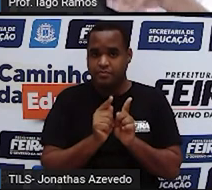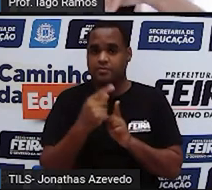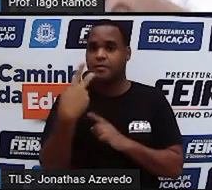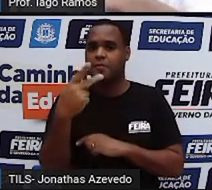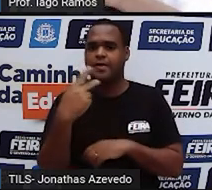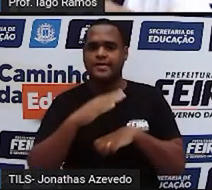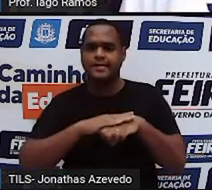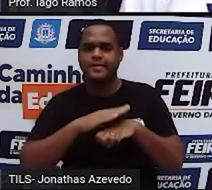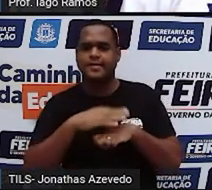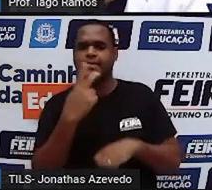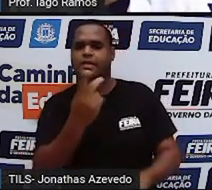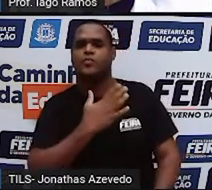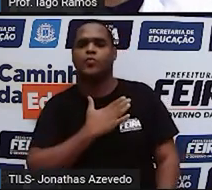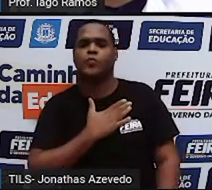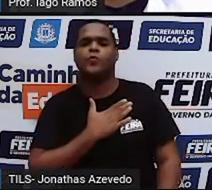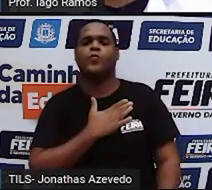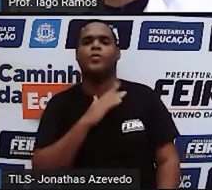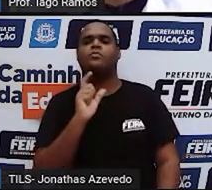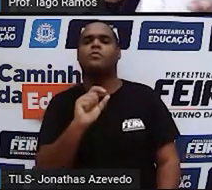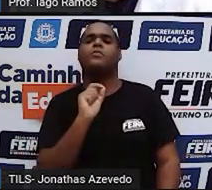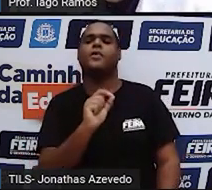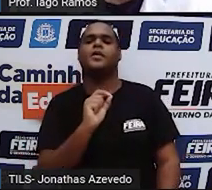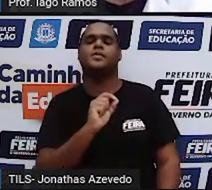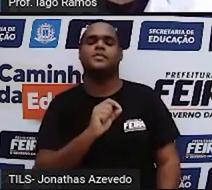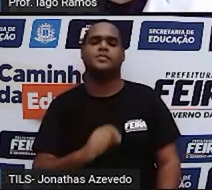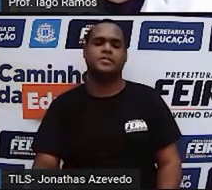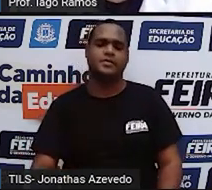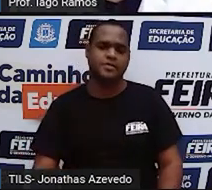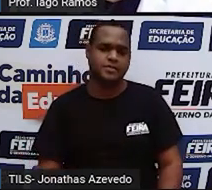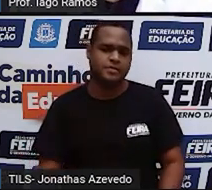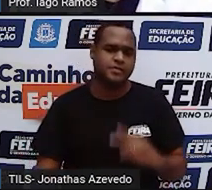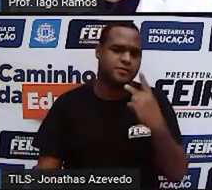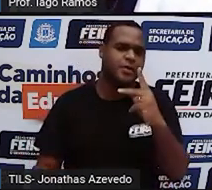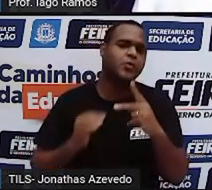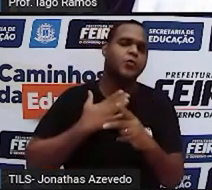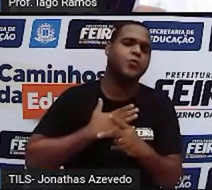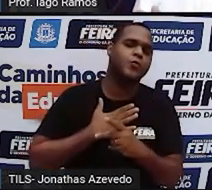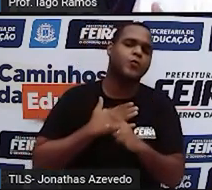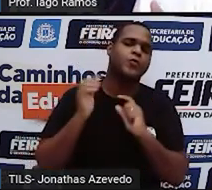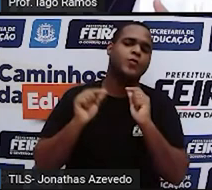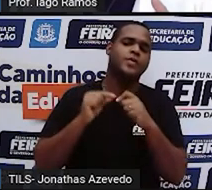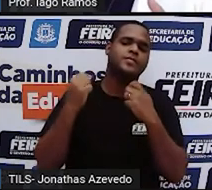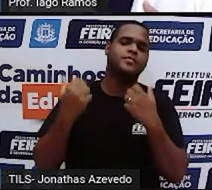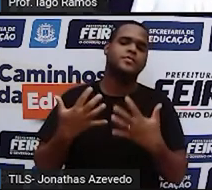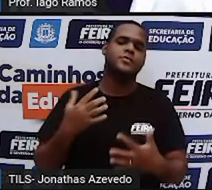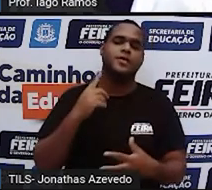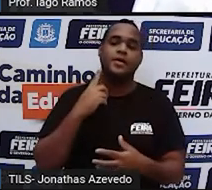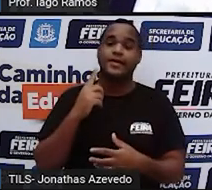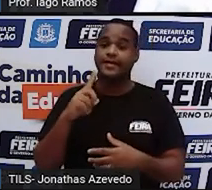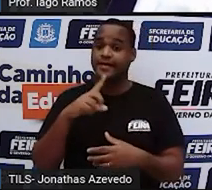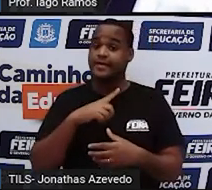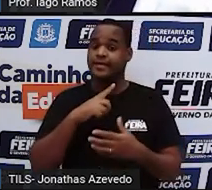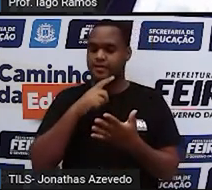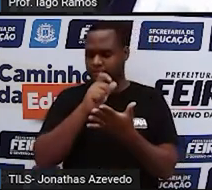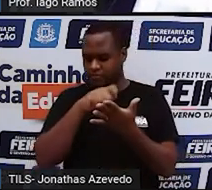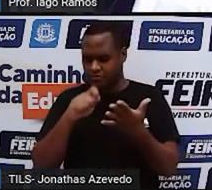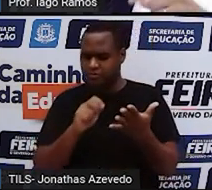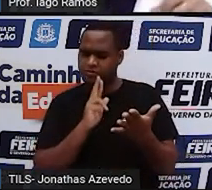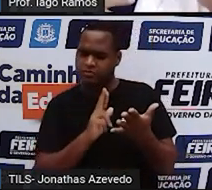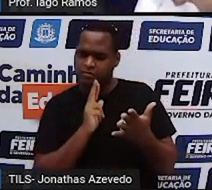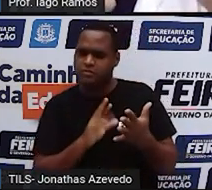mais gostou dessa aula. Então, dessa aula, o você mais gostou? Escreve um comentário no seu caderno.